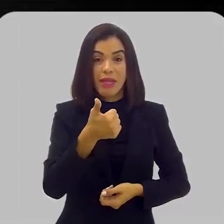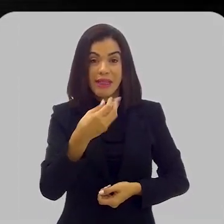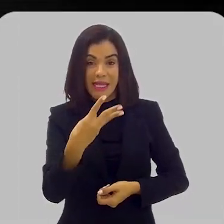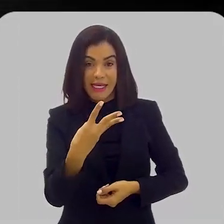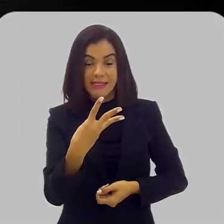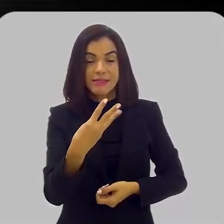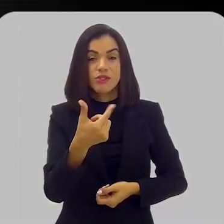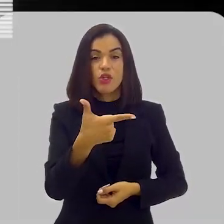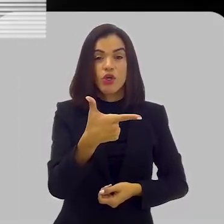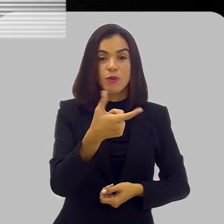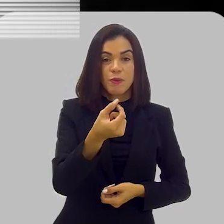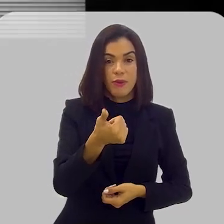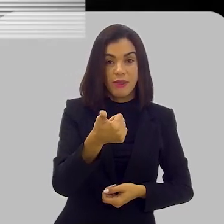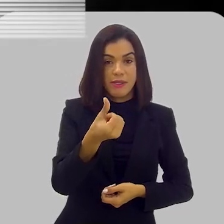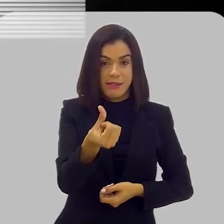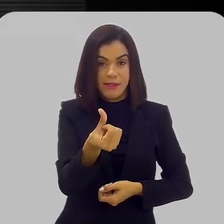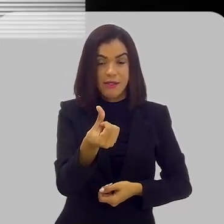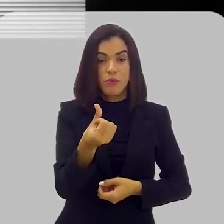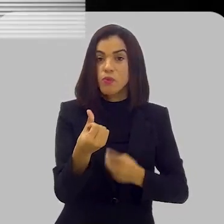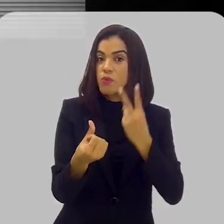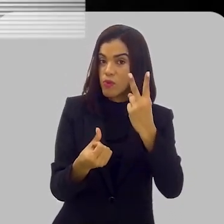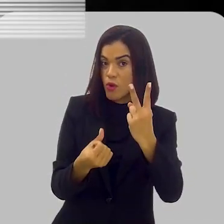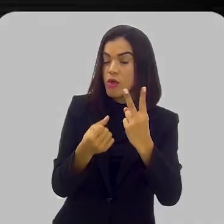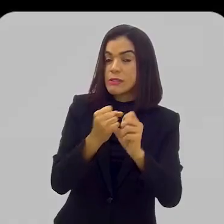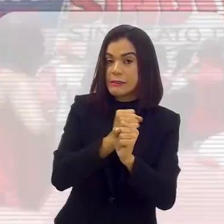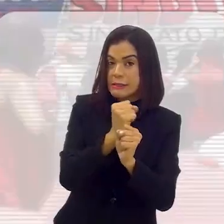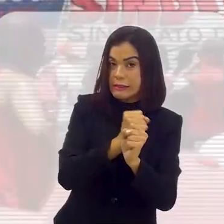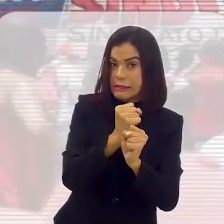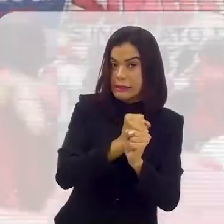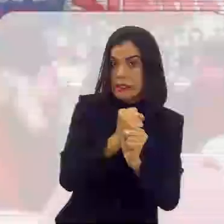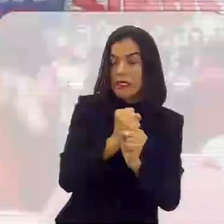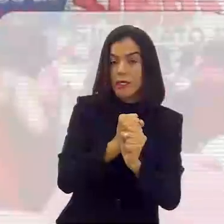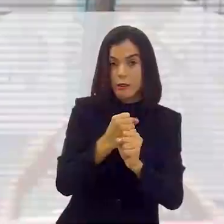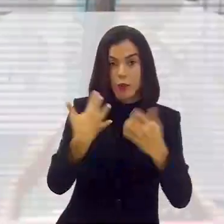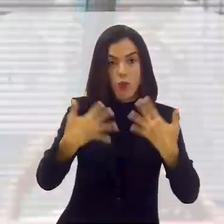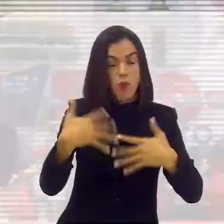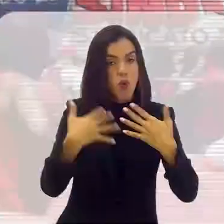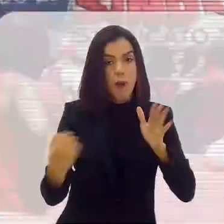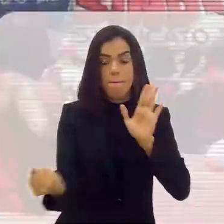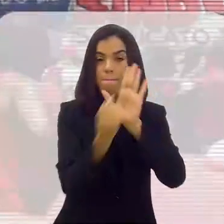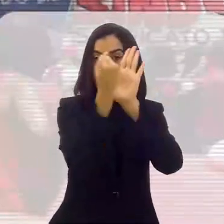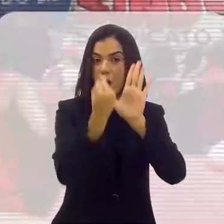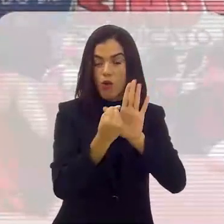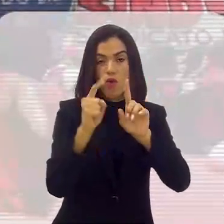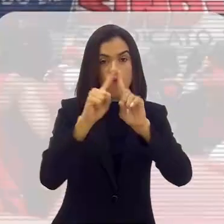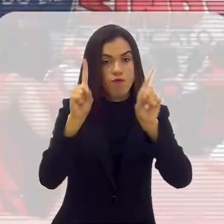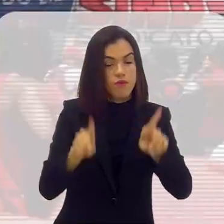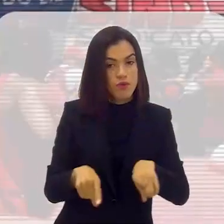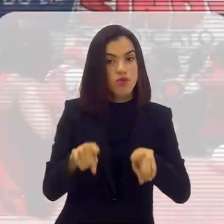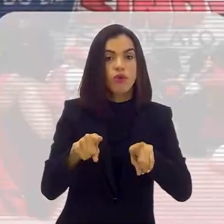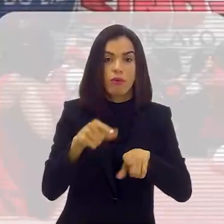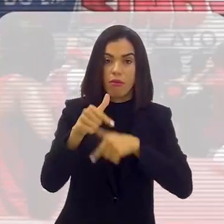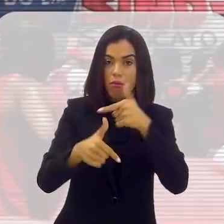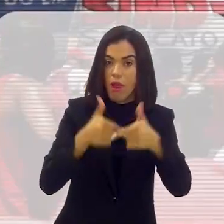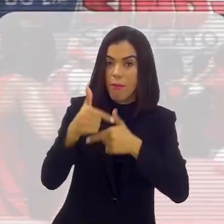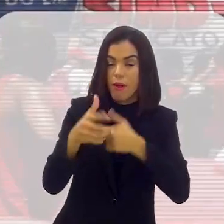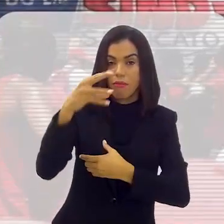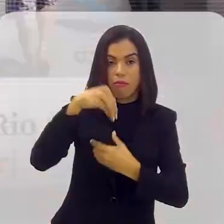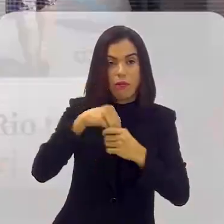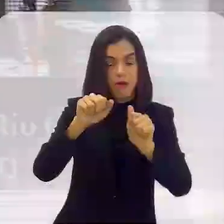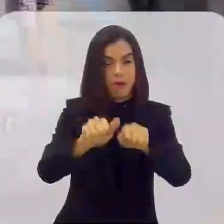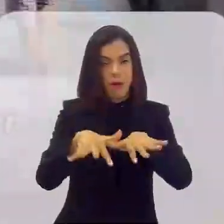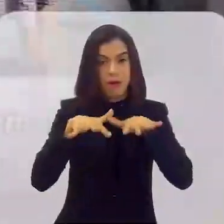2013 e 2016, dois anos em que a tensão marcou os funcionários do legislativo. As